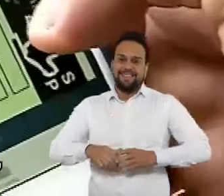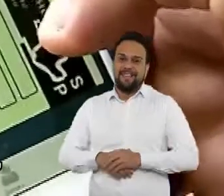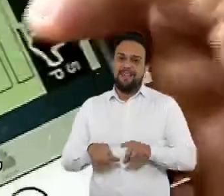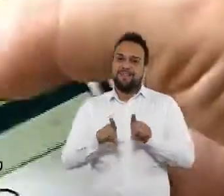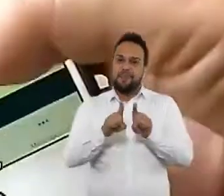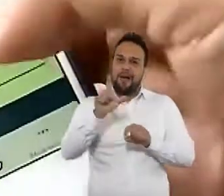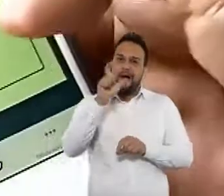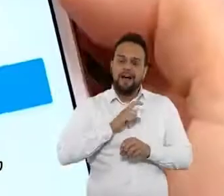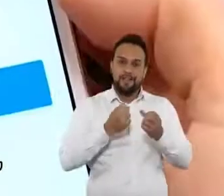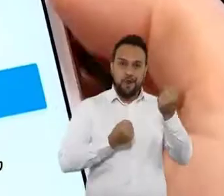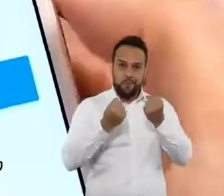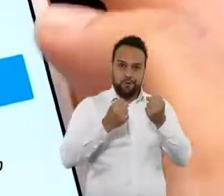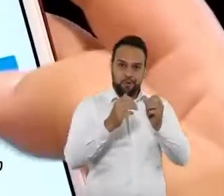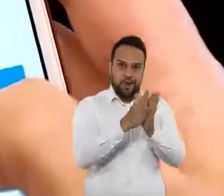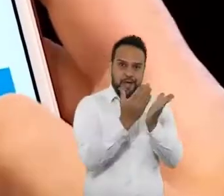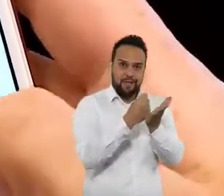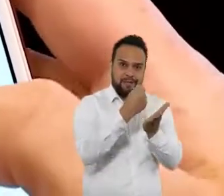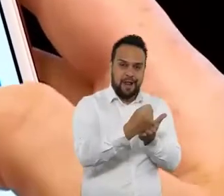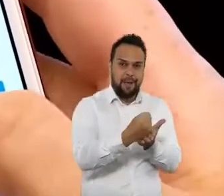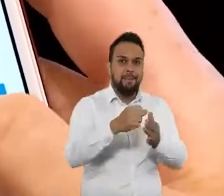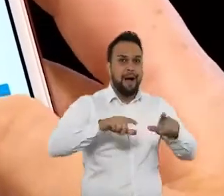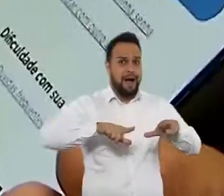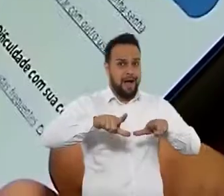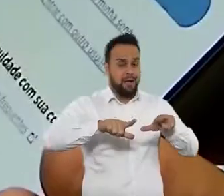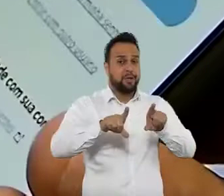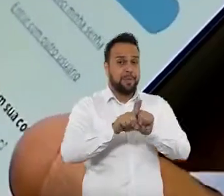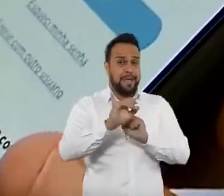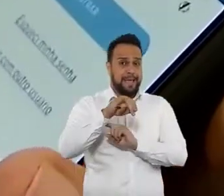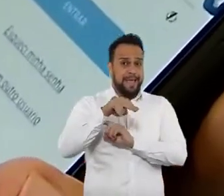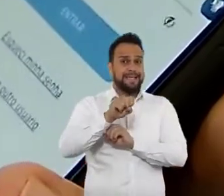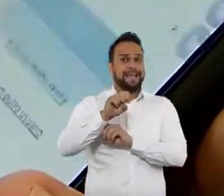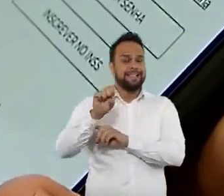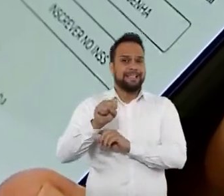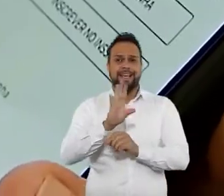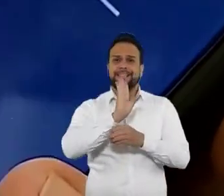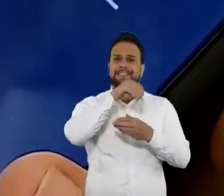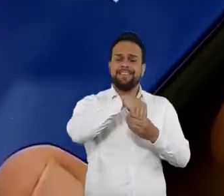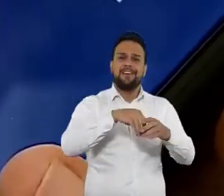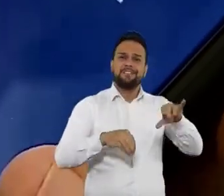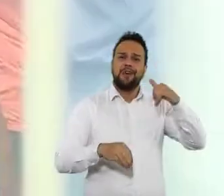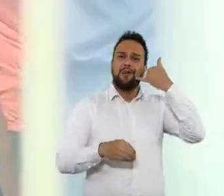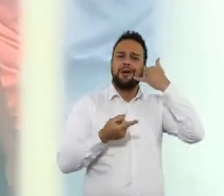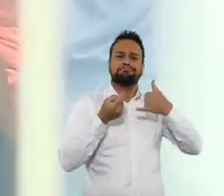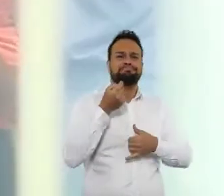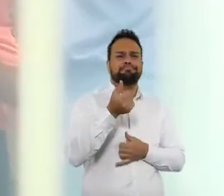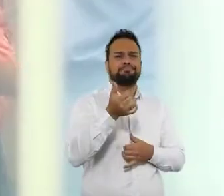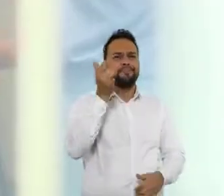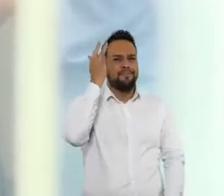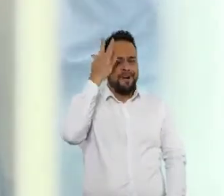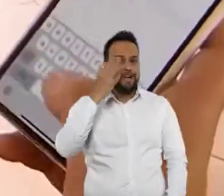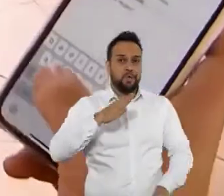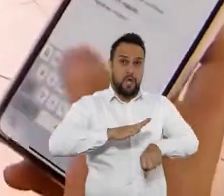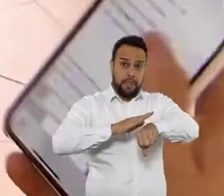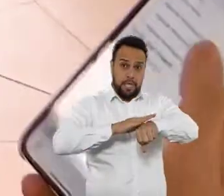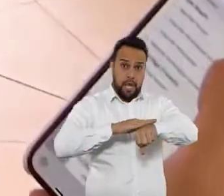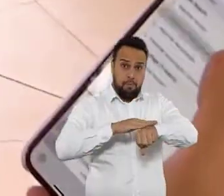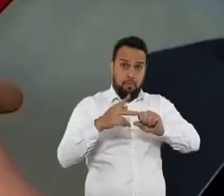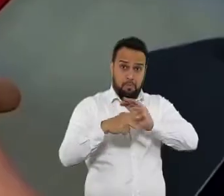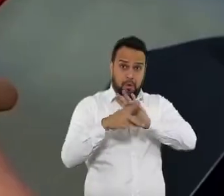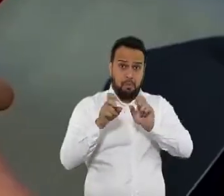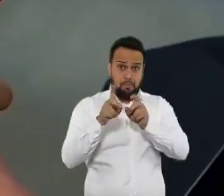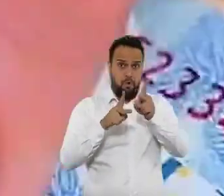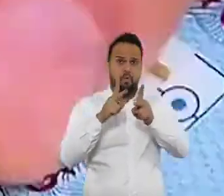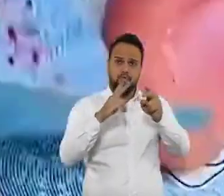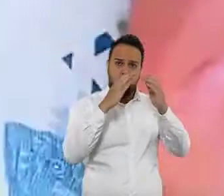As carteiras de motorista, de trabalho e os serviços do INSS indo parar dentro do celular. O tempo do povo